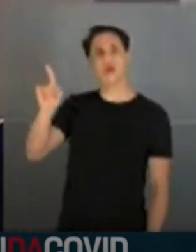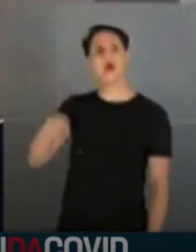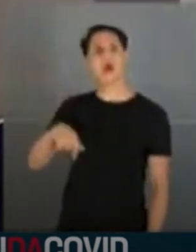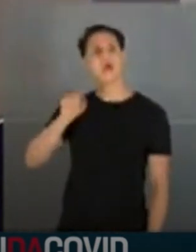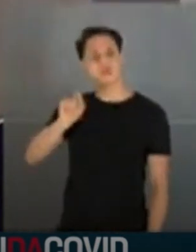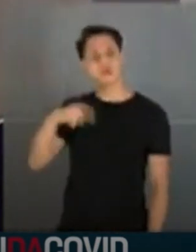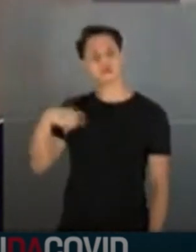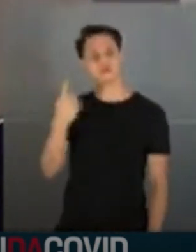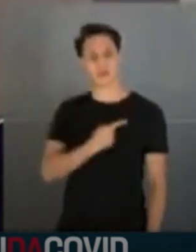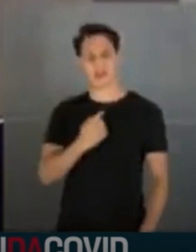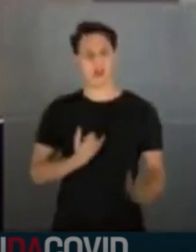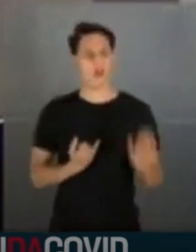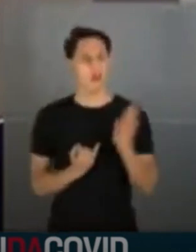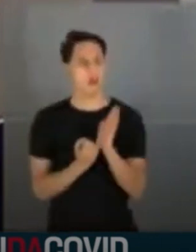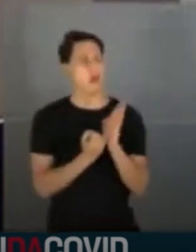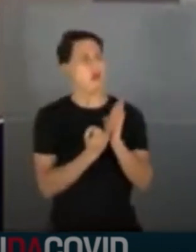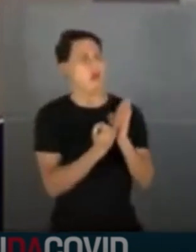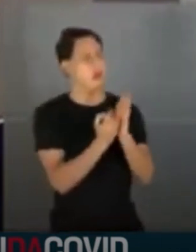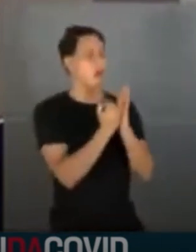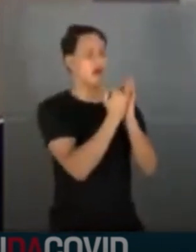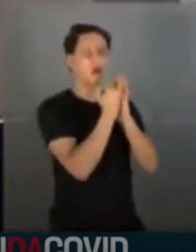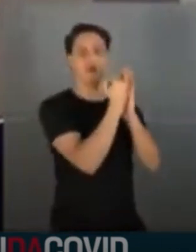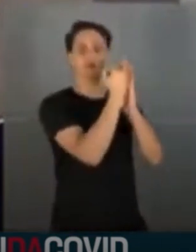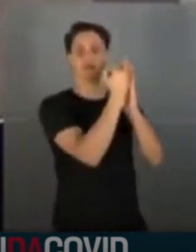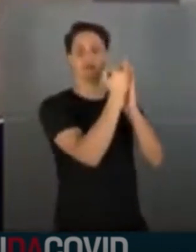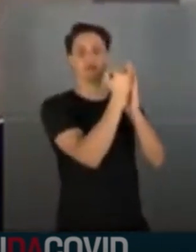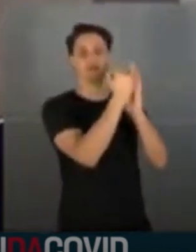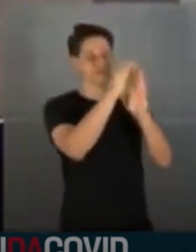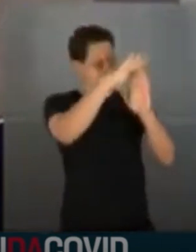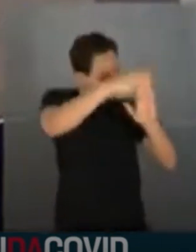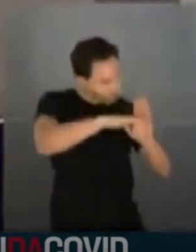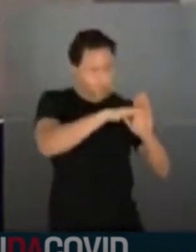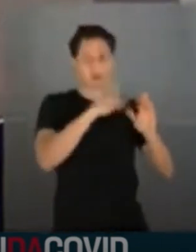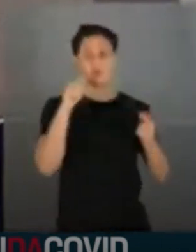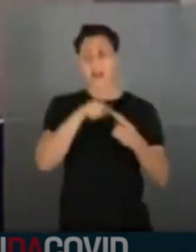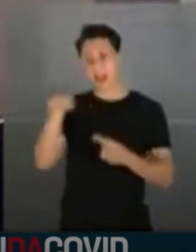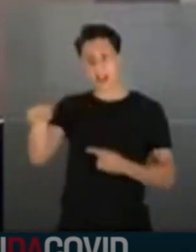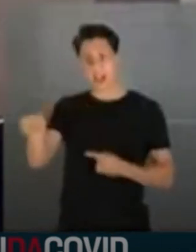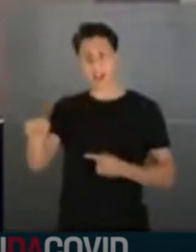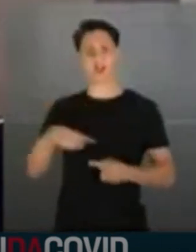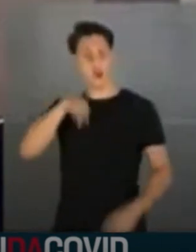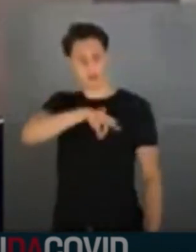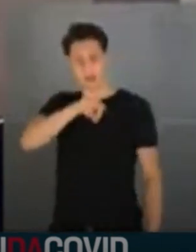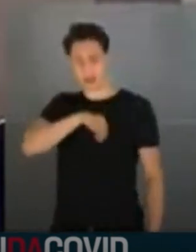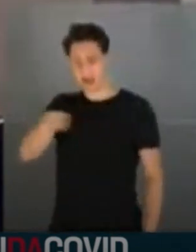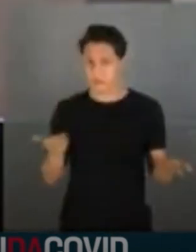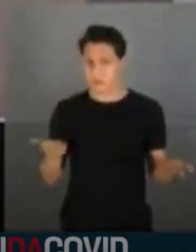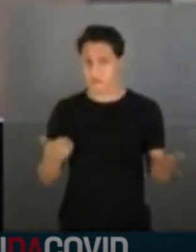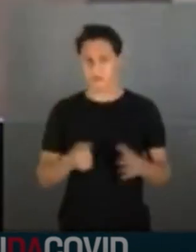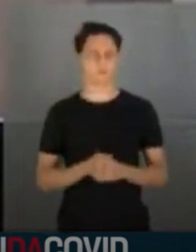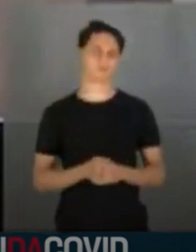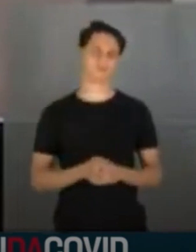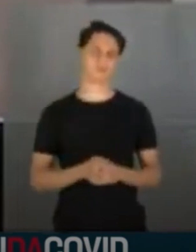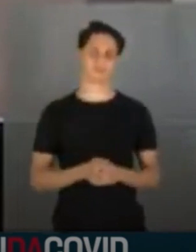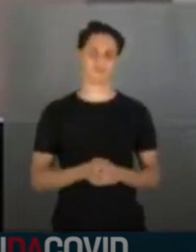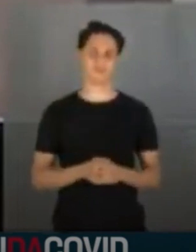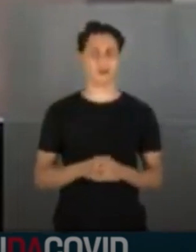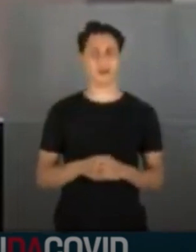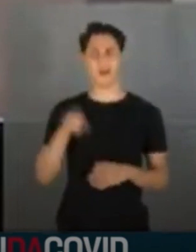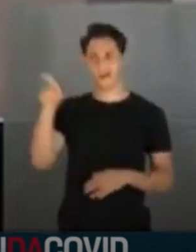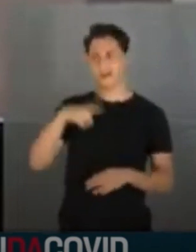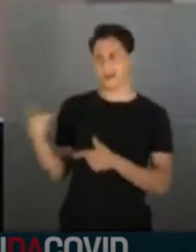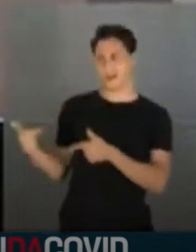contém inflação que corrói o salário dos trabalhadores, que há muito tempo não é reajustado. Esses recursos